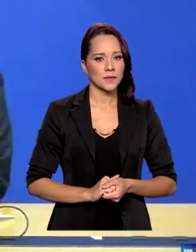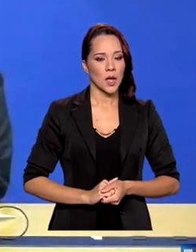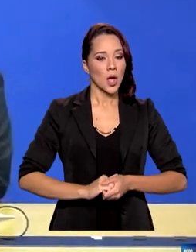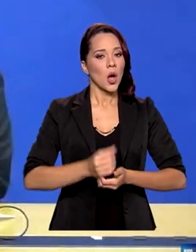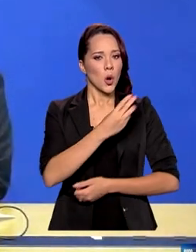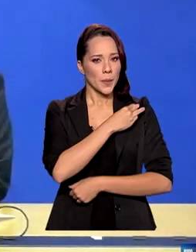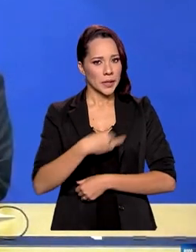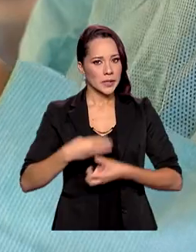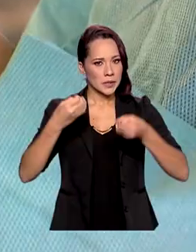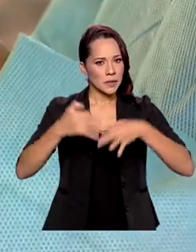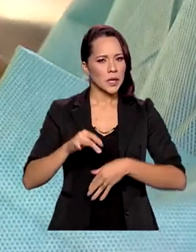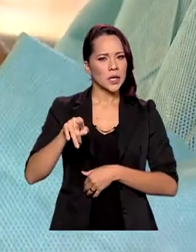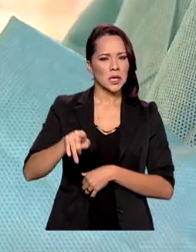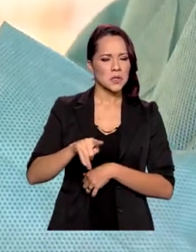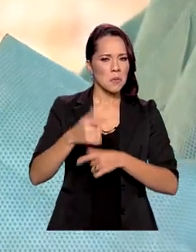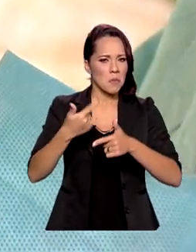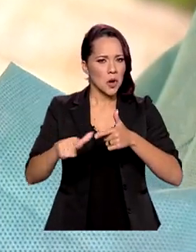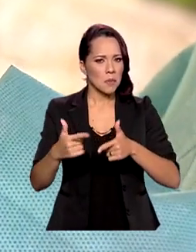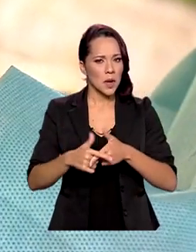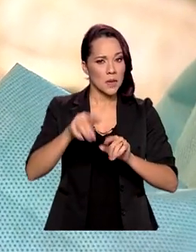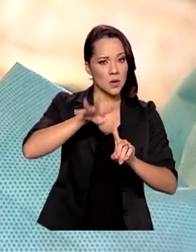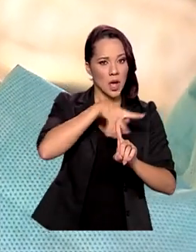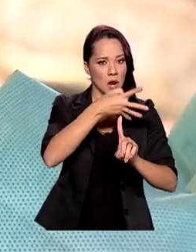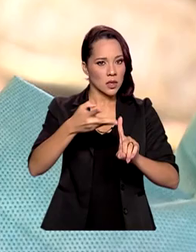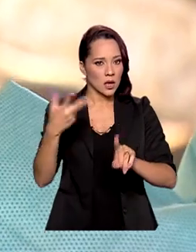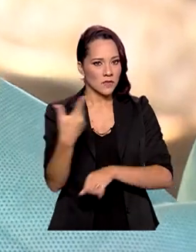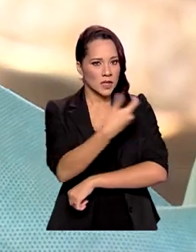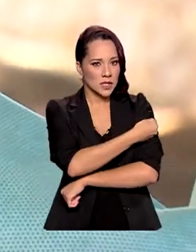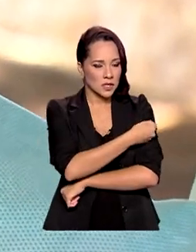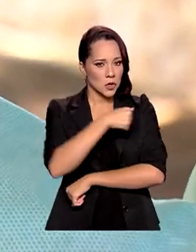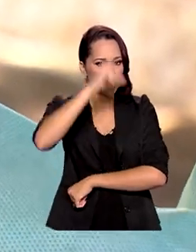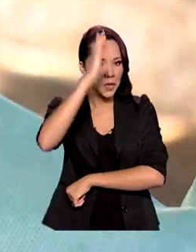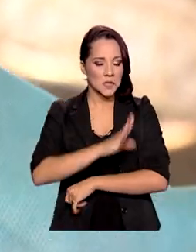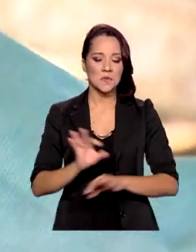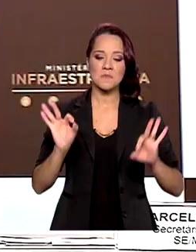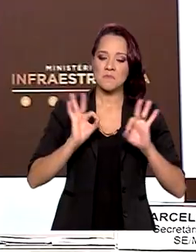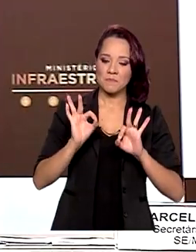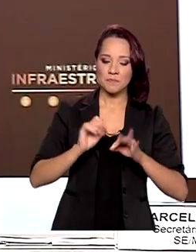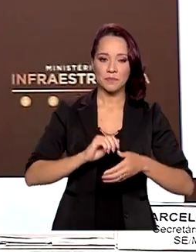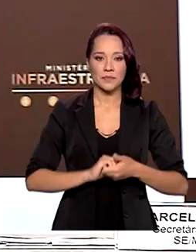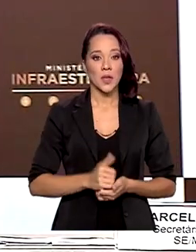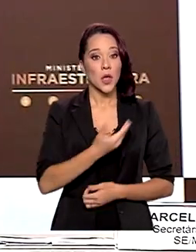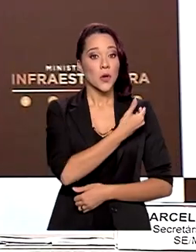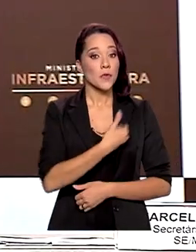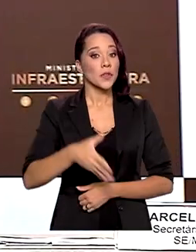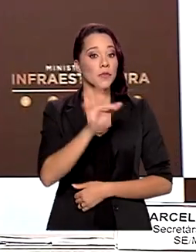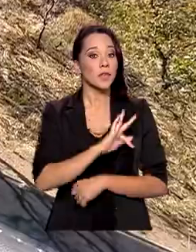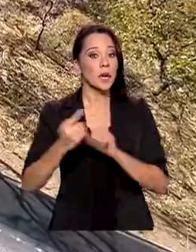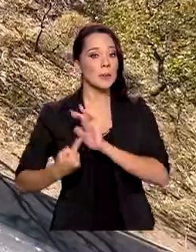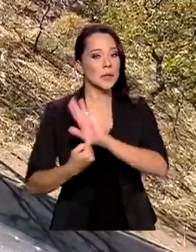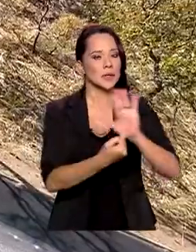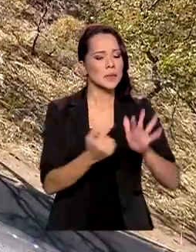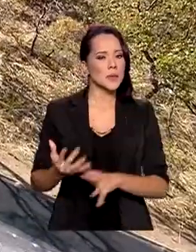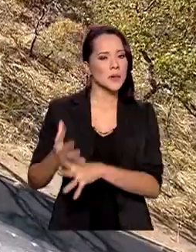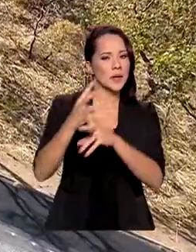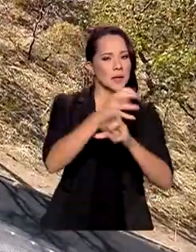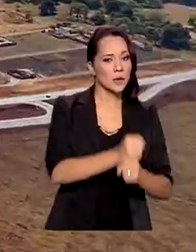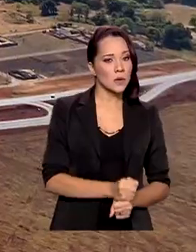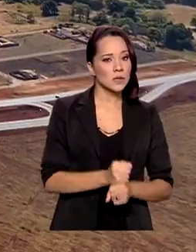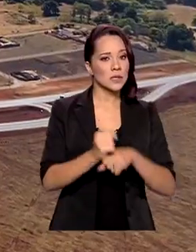Segundo o ministro, isso não vai impactar no calendário nacional de imunização. O governo federal apresenta balanço das